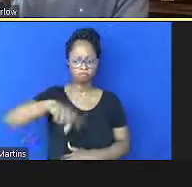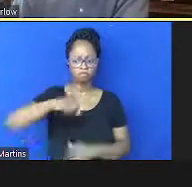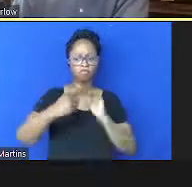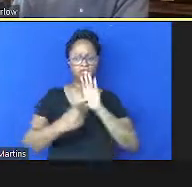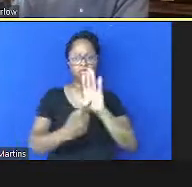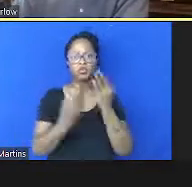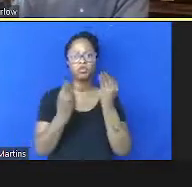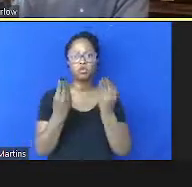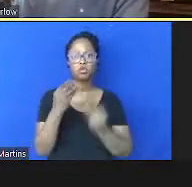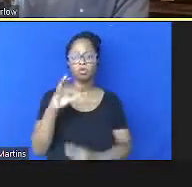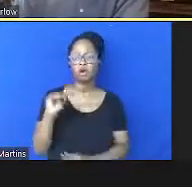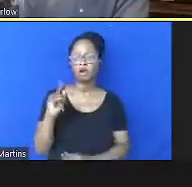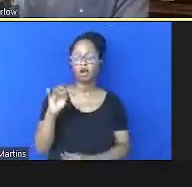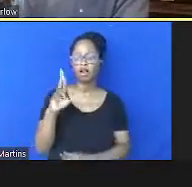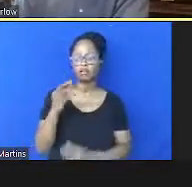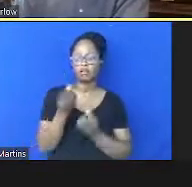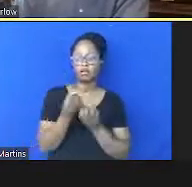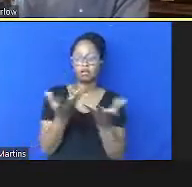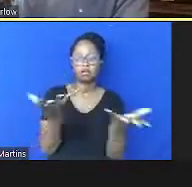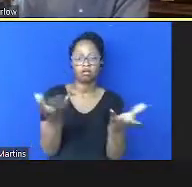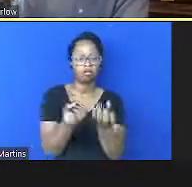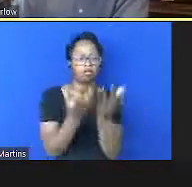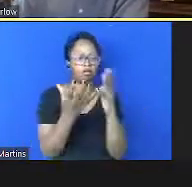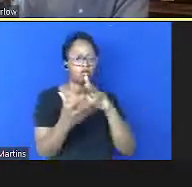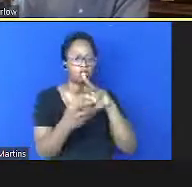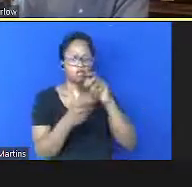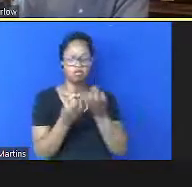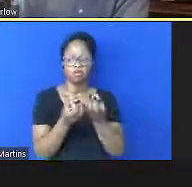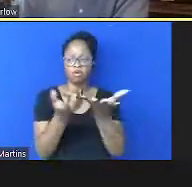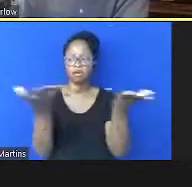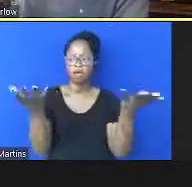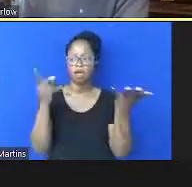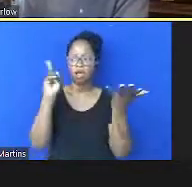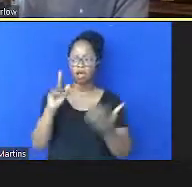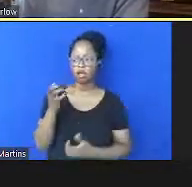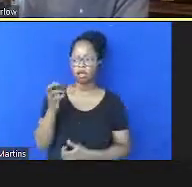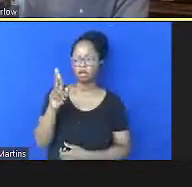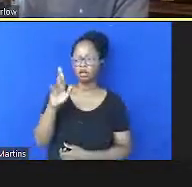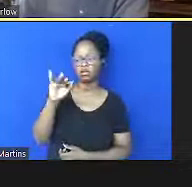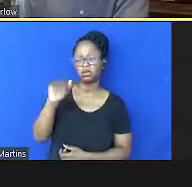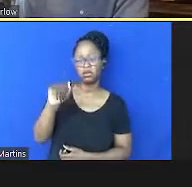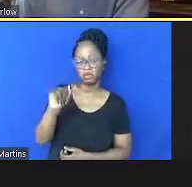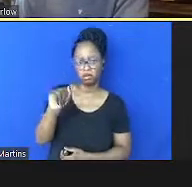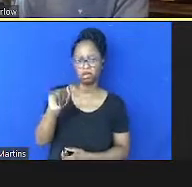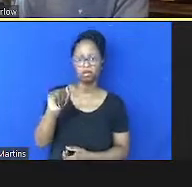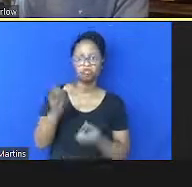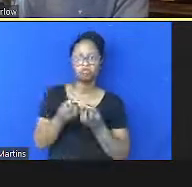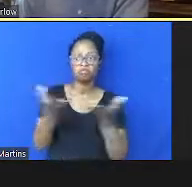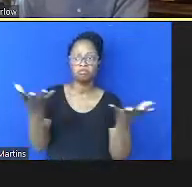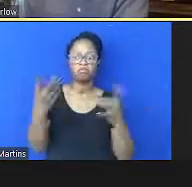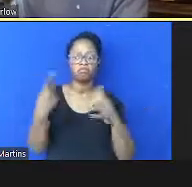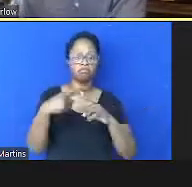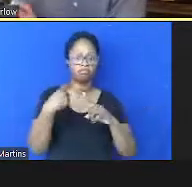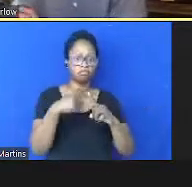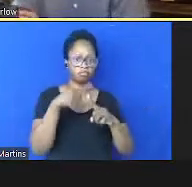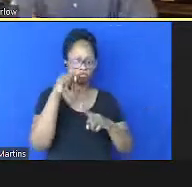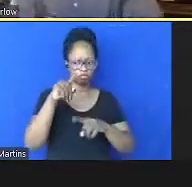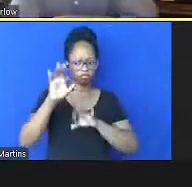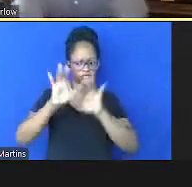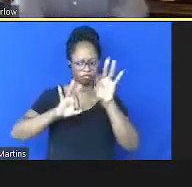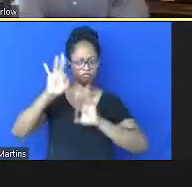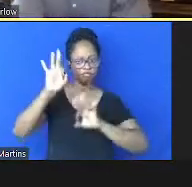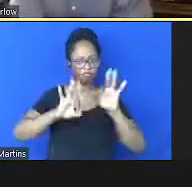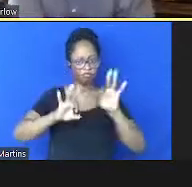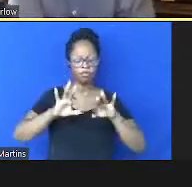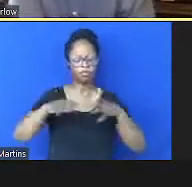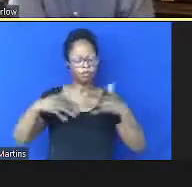criadas e entregues no mundo, são calorias entregadas para o sistema alimentar por caloria produzida, então